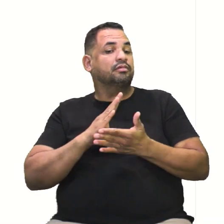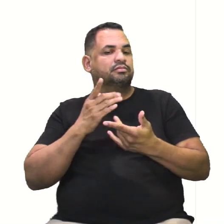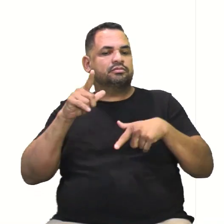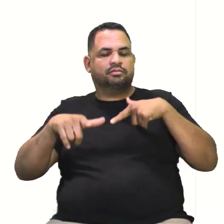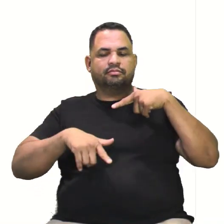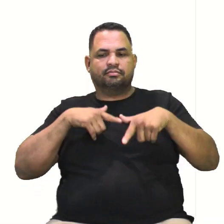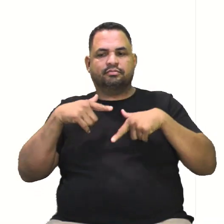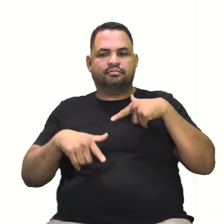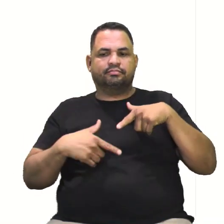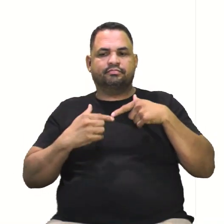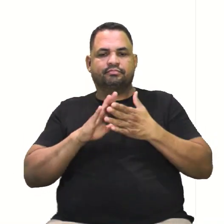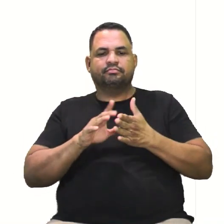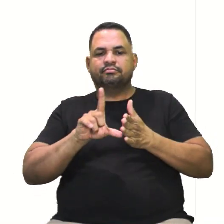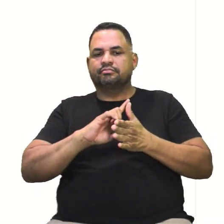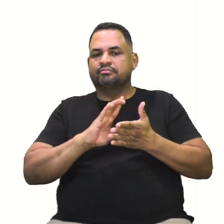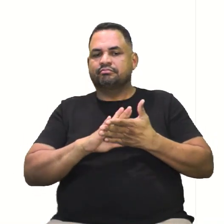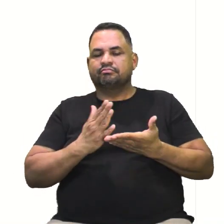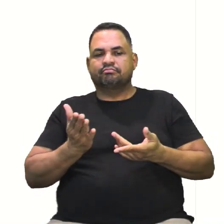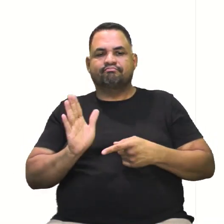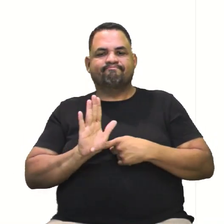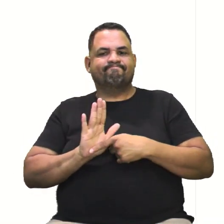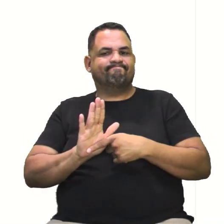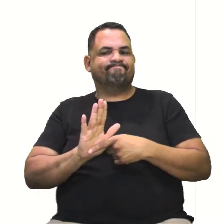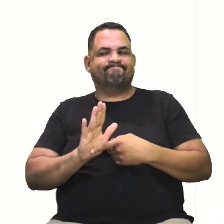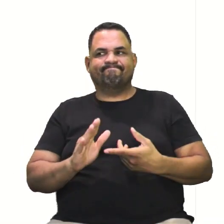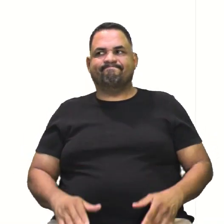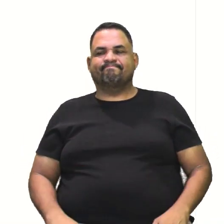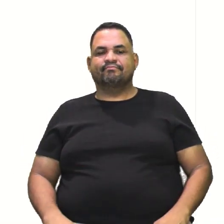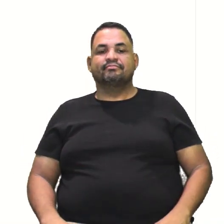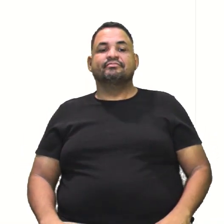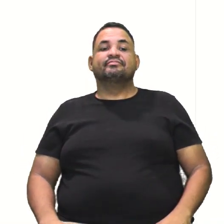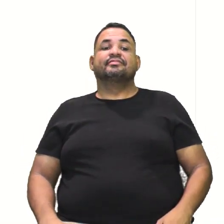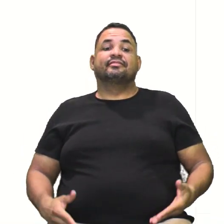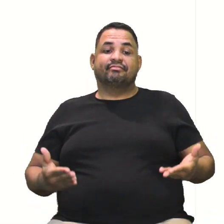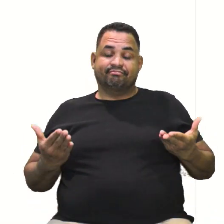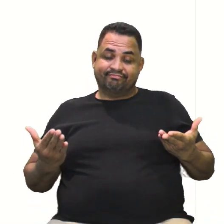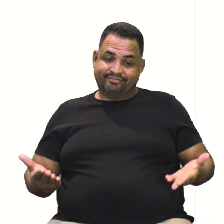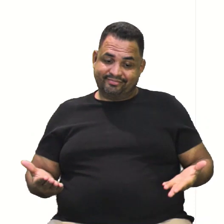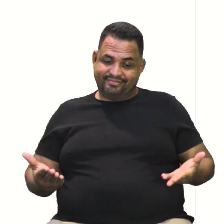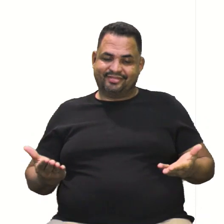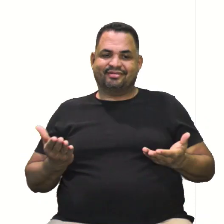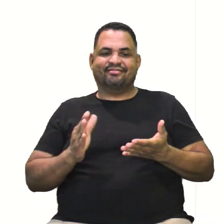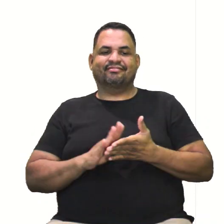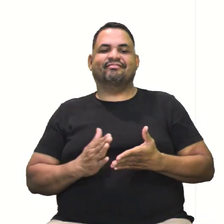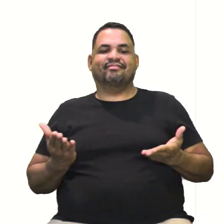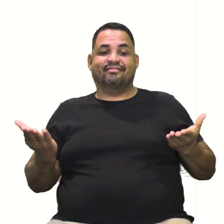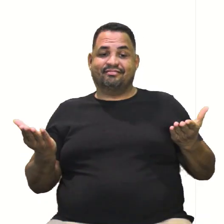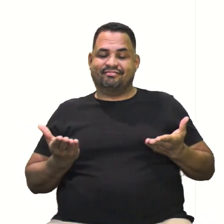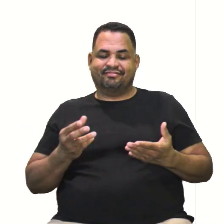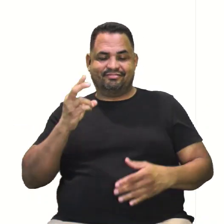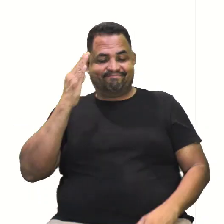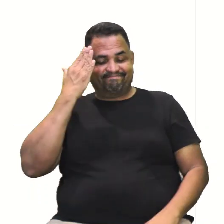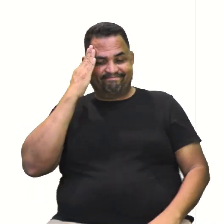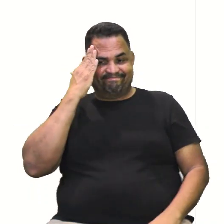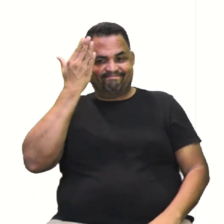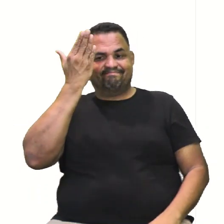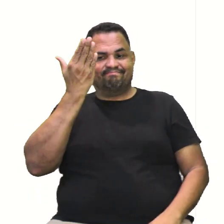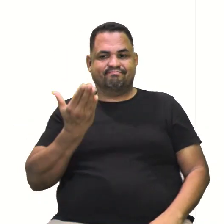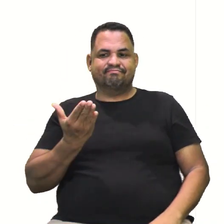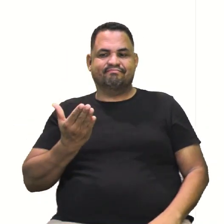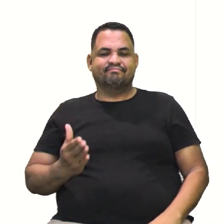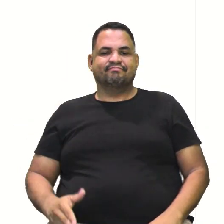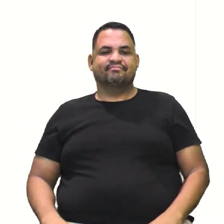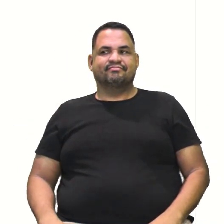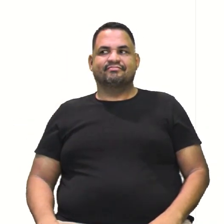trabalhando. A anterior não ajudou muito não, né? Aí ele suspira e fala, ah sim, agora eu entendi. Beleza,